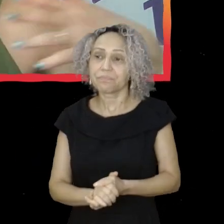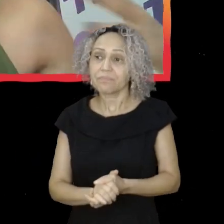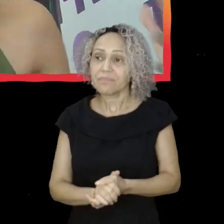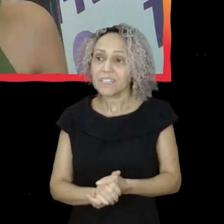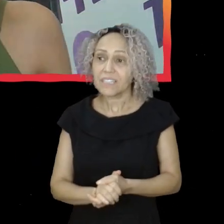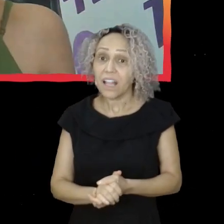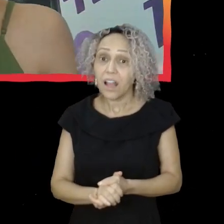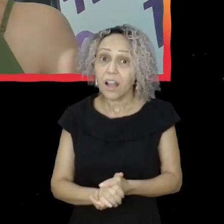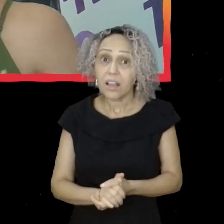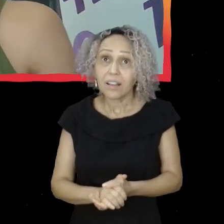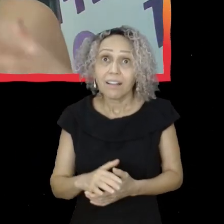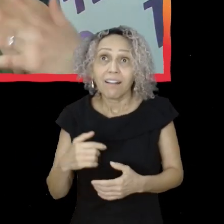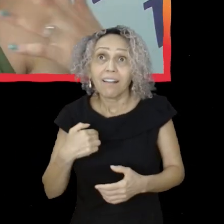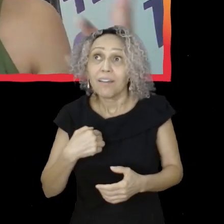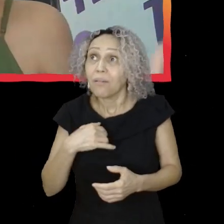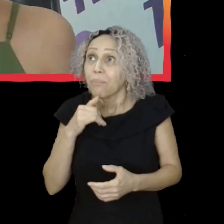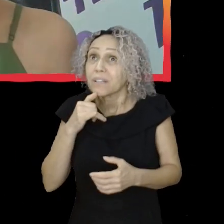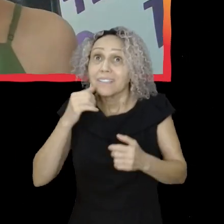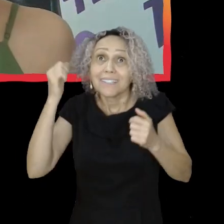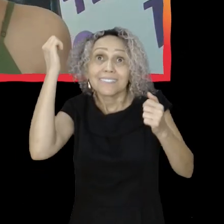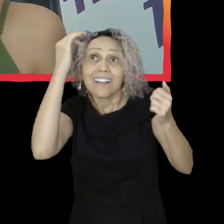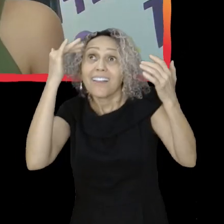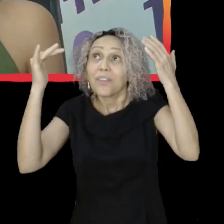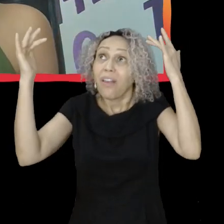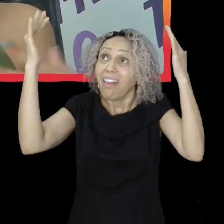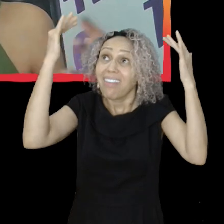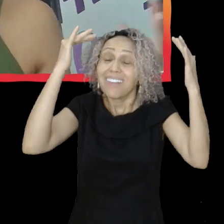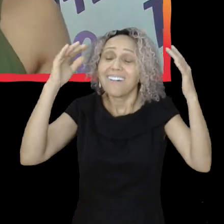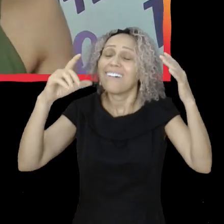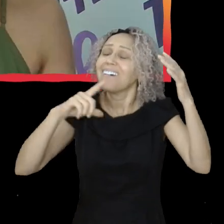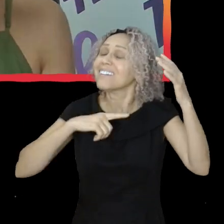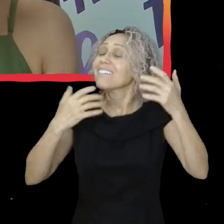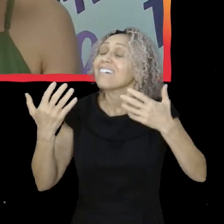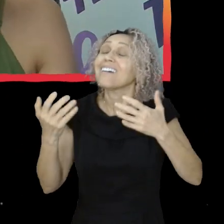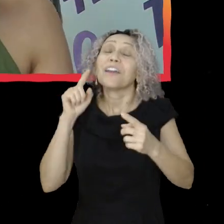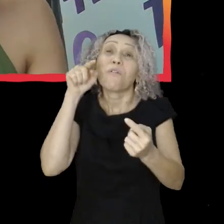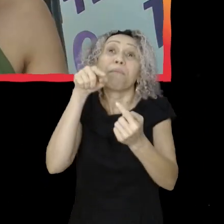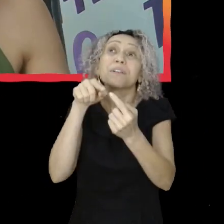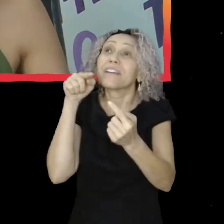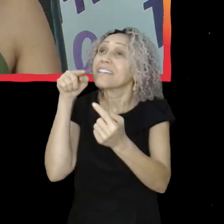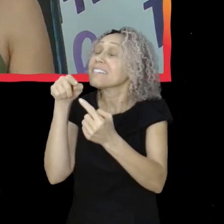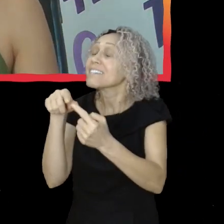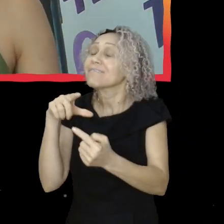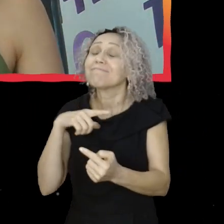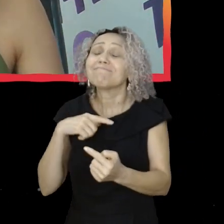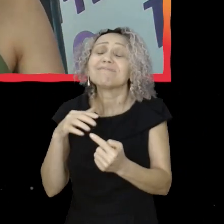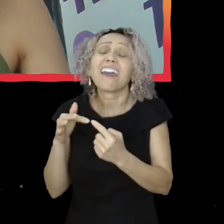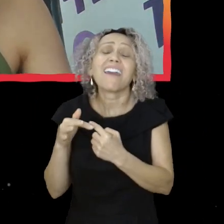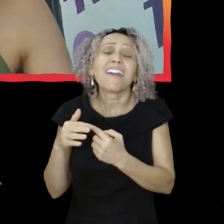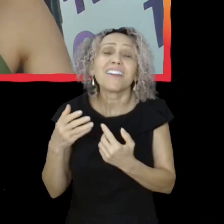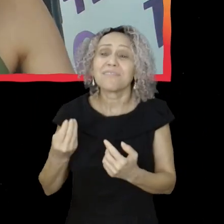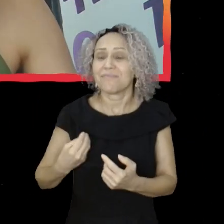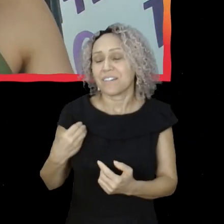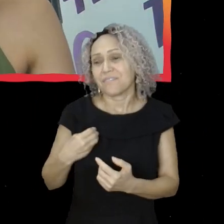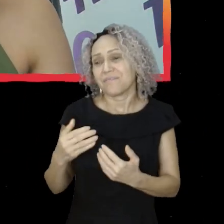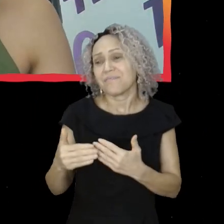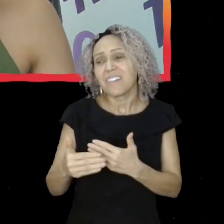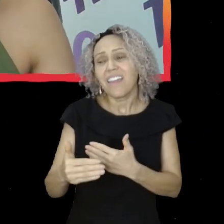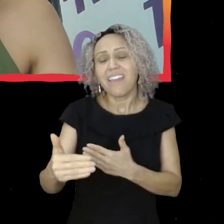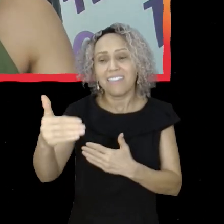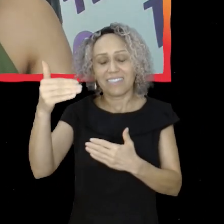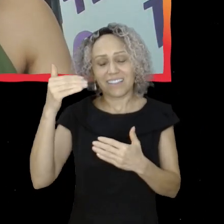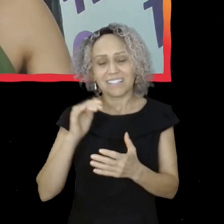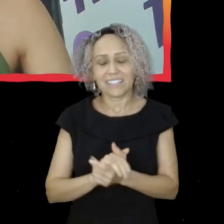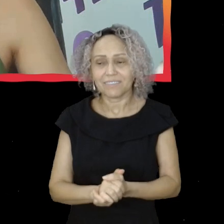tenho um monte de sonhos, eu ainda quero fazer um monte de coisa. E daí eu chego toda empolgada para o negócio falando, ó, é isso, isso, isso que a gente pode